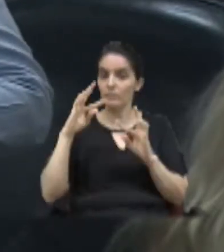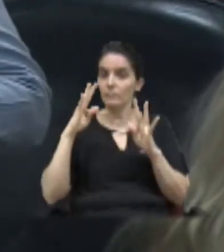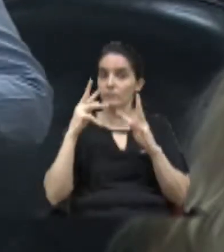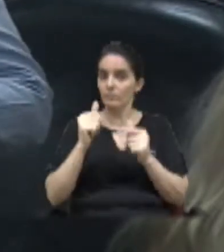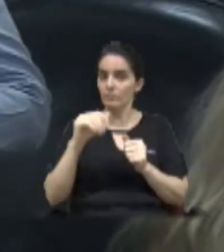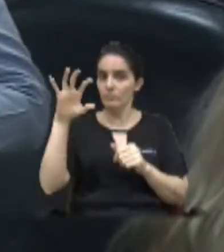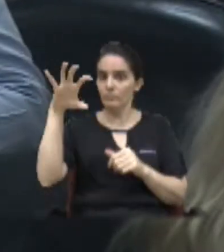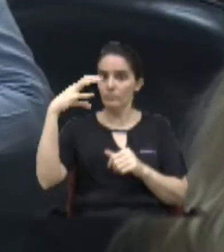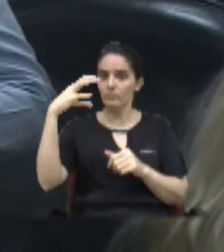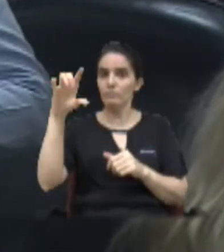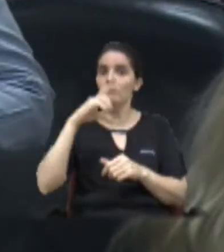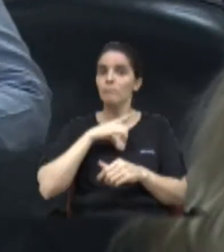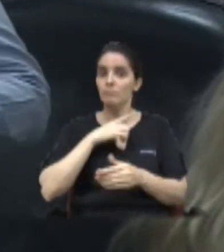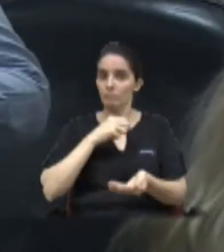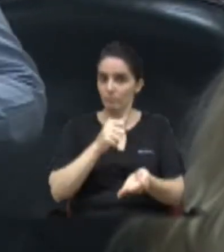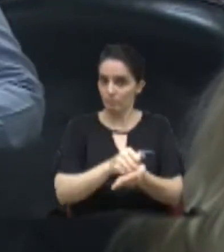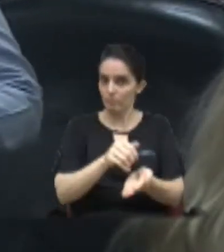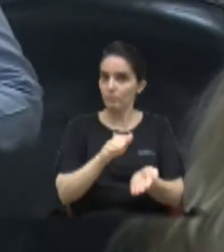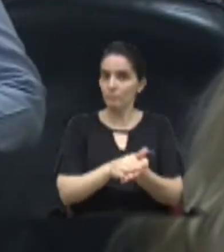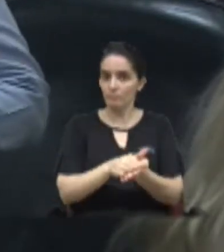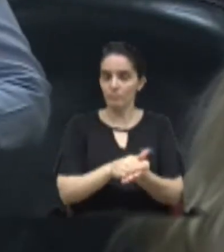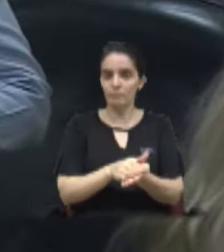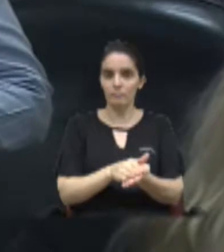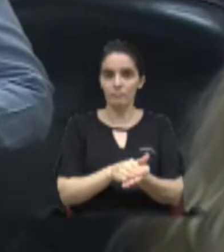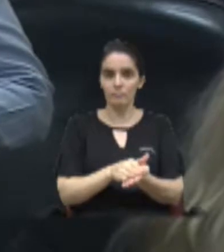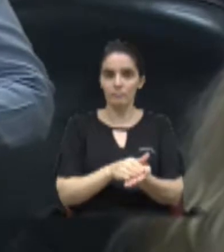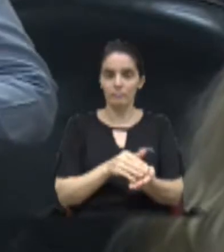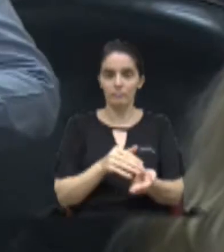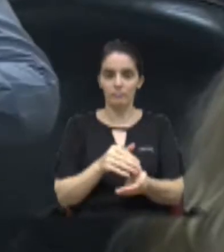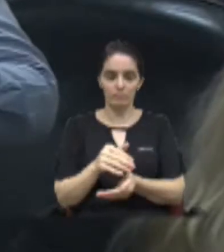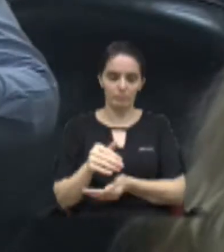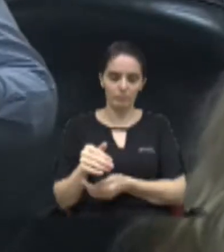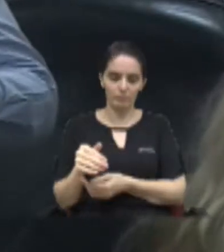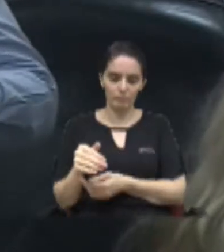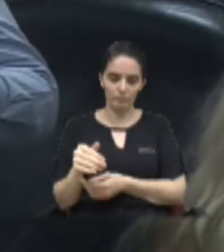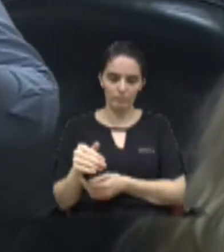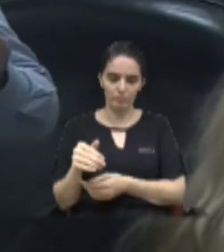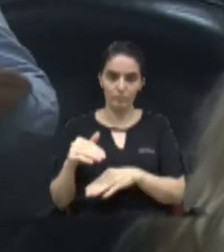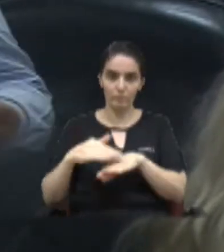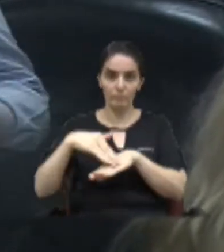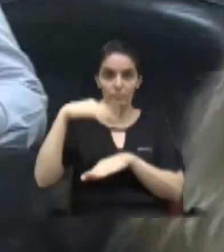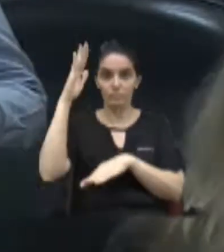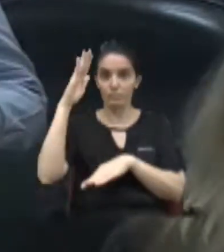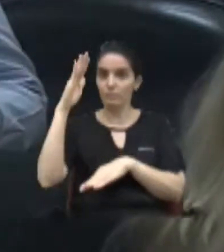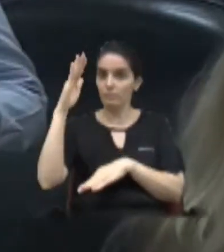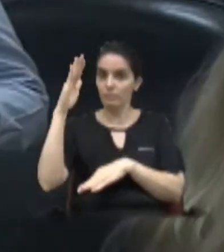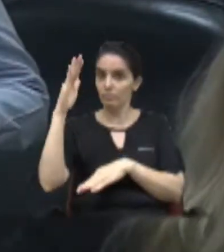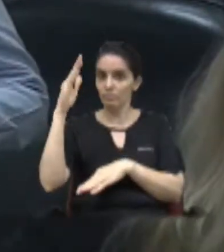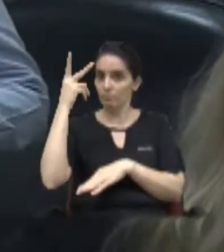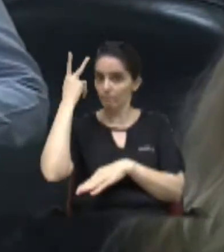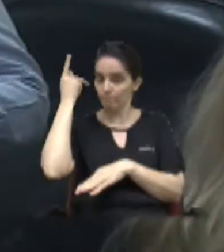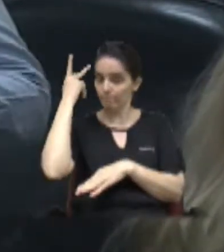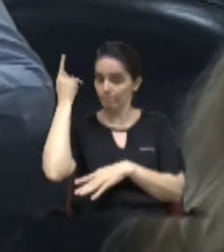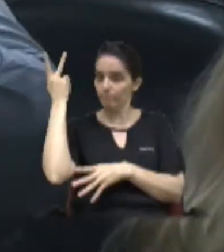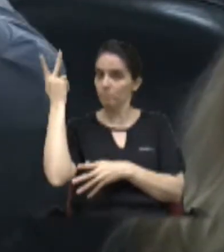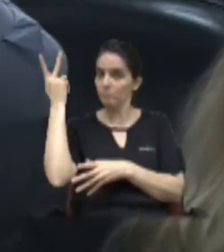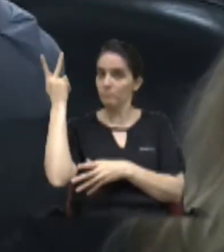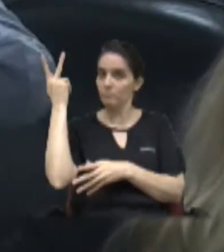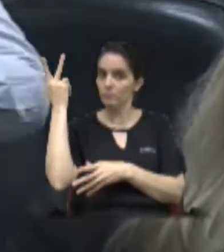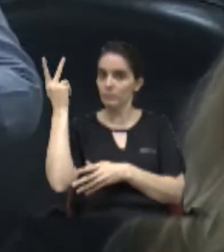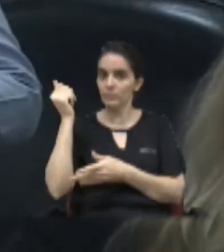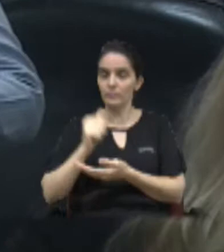existem multas e, às vezes, multas que ultrapassam o senso comum. nós temos